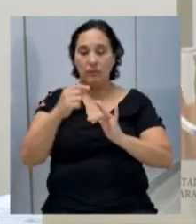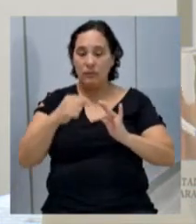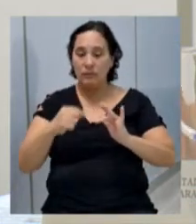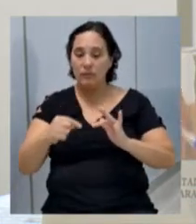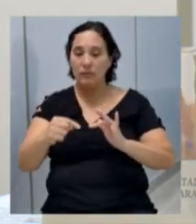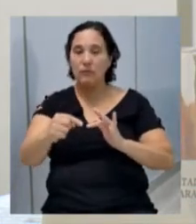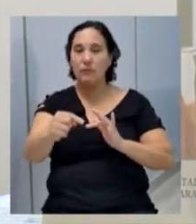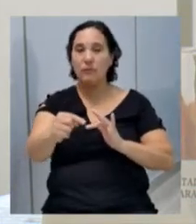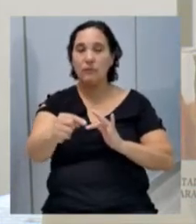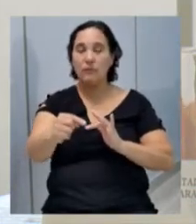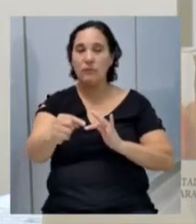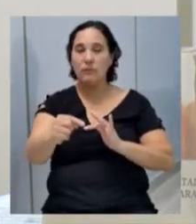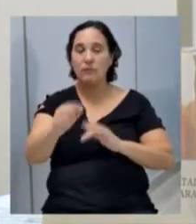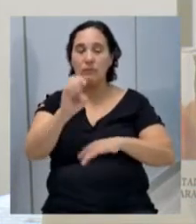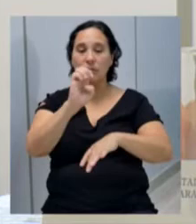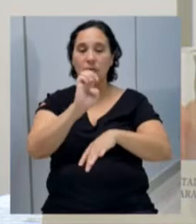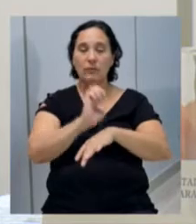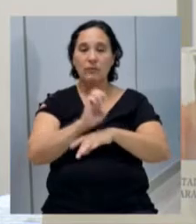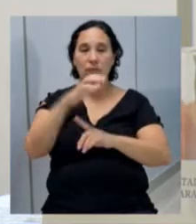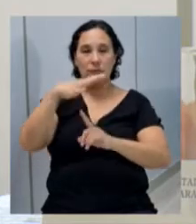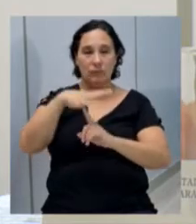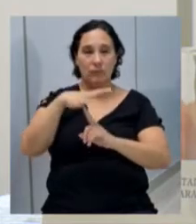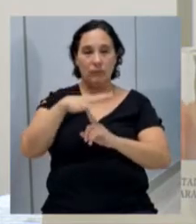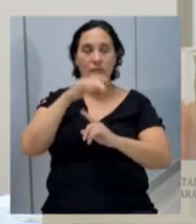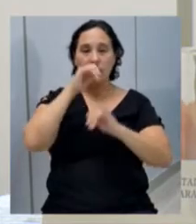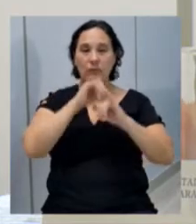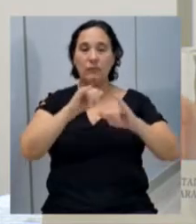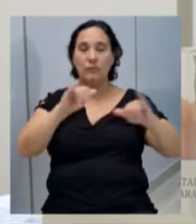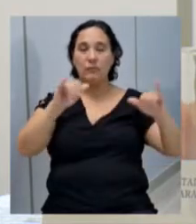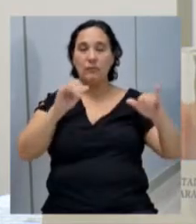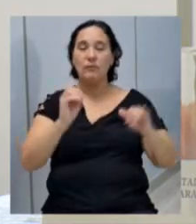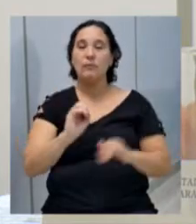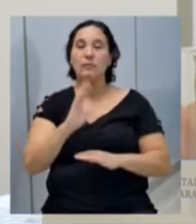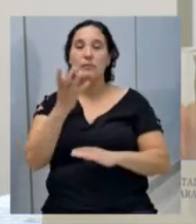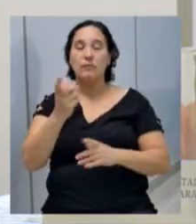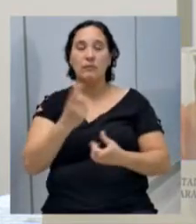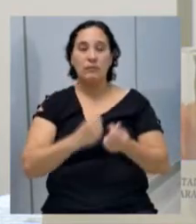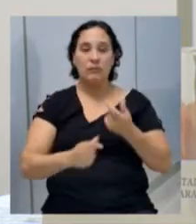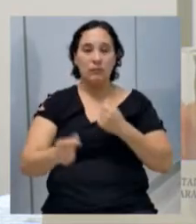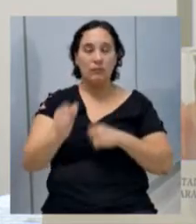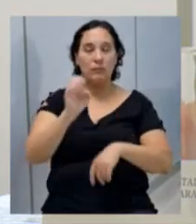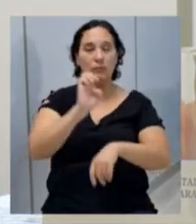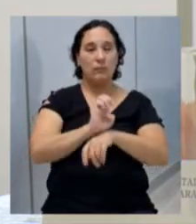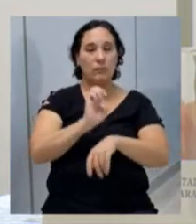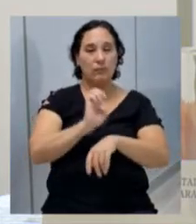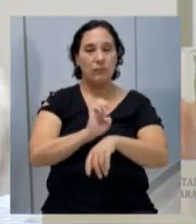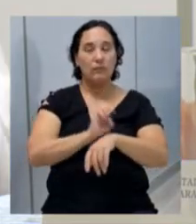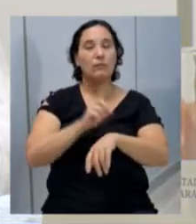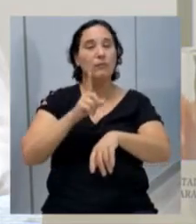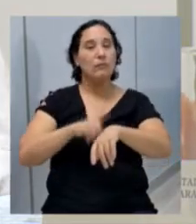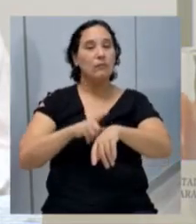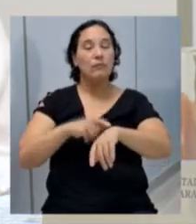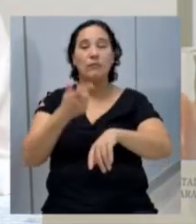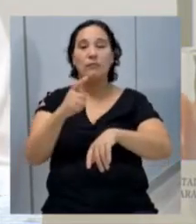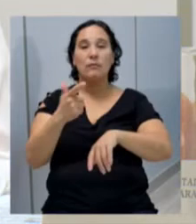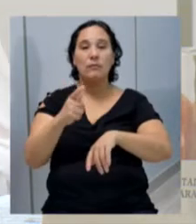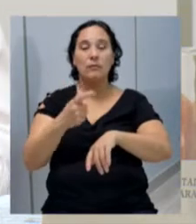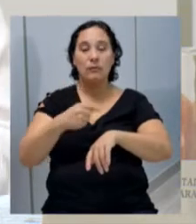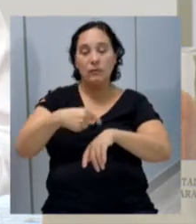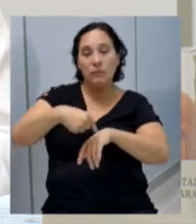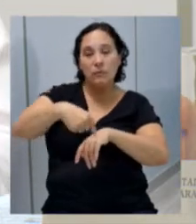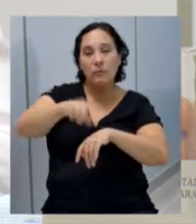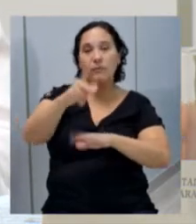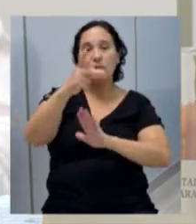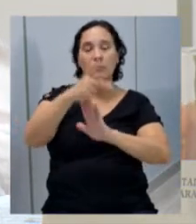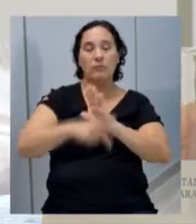que dão acesso ao Estado do Paraná. Informou que, devido à situação financeira atual do Estado, no momento não tem como levar adiante